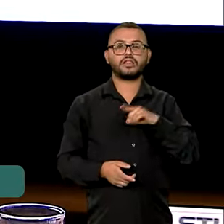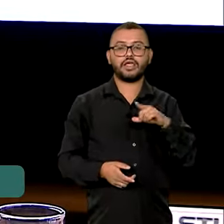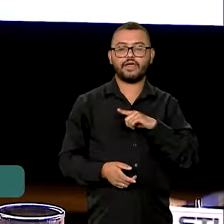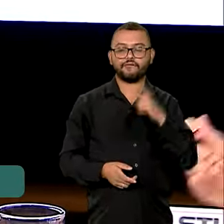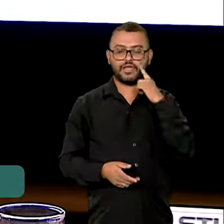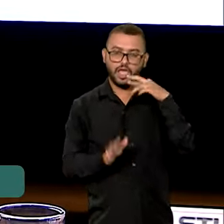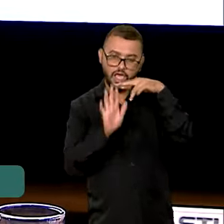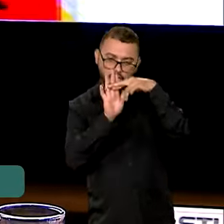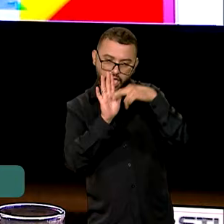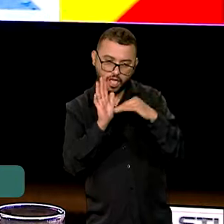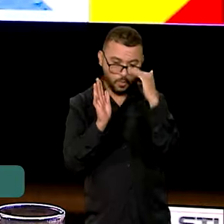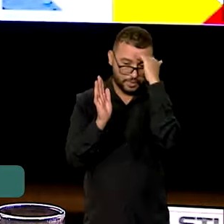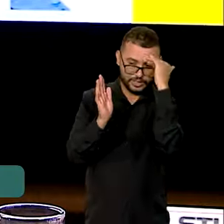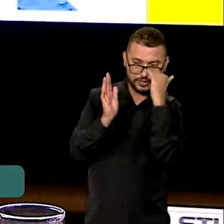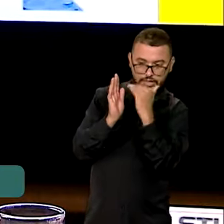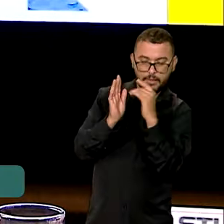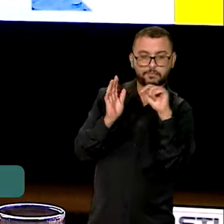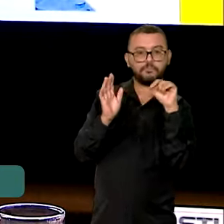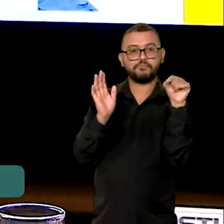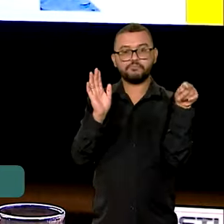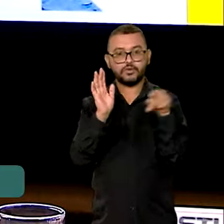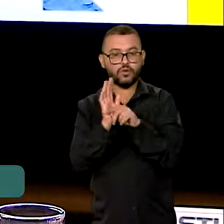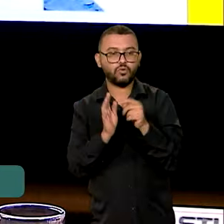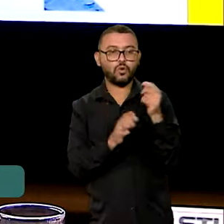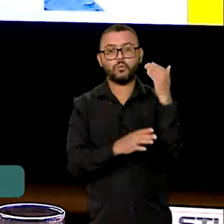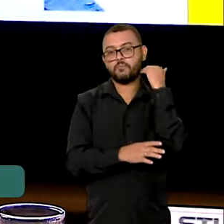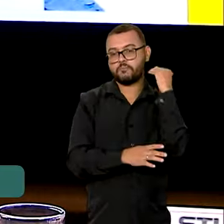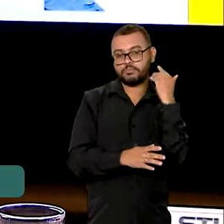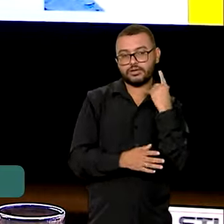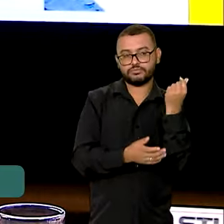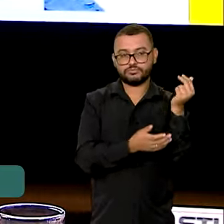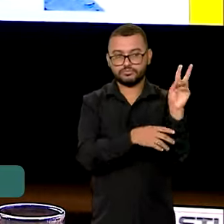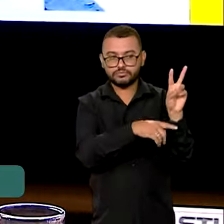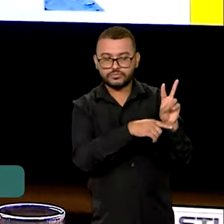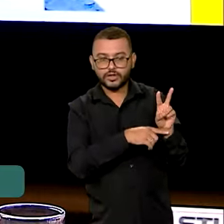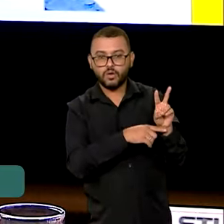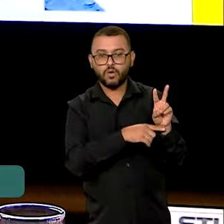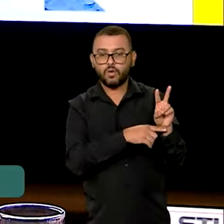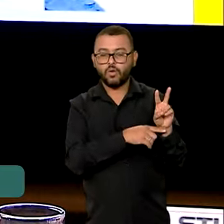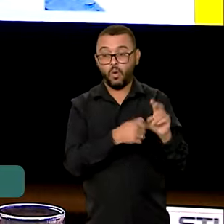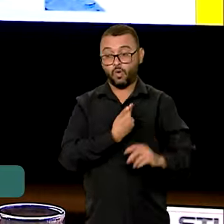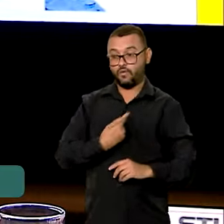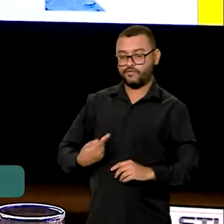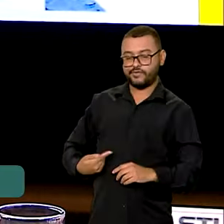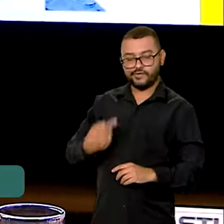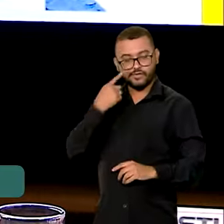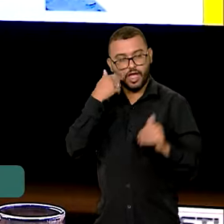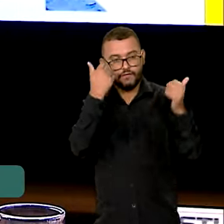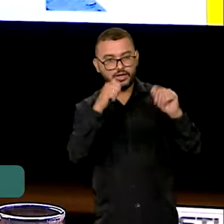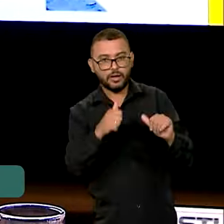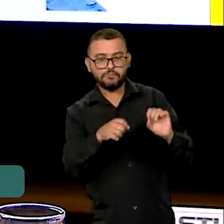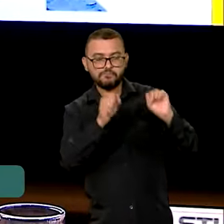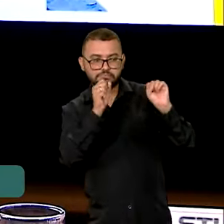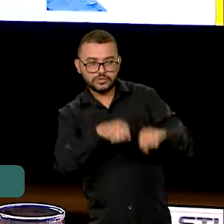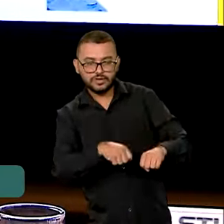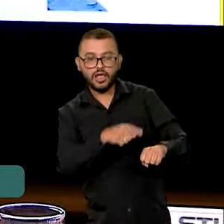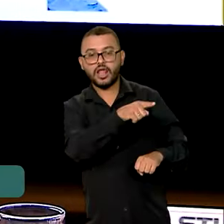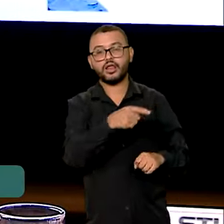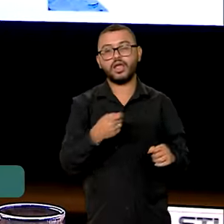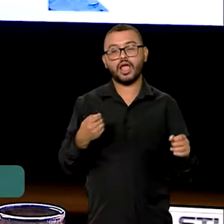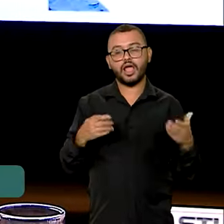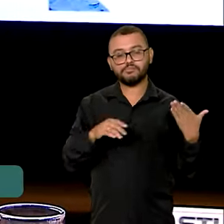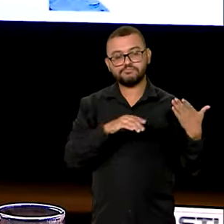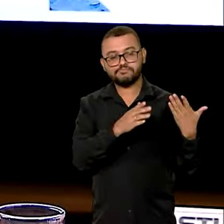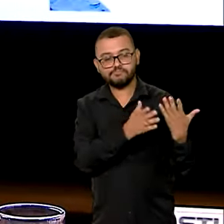os critérios, ele vai tomar o recurso no banco e o governo será o avalista desta nova linha de crédito para que ele possa ter a tranquilidade de